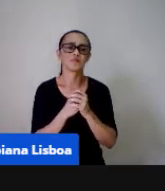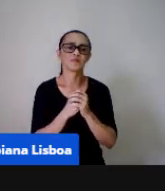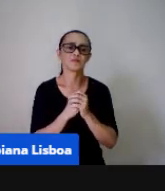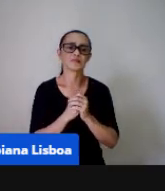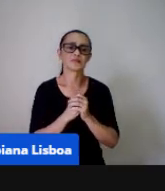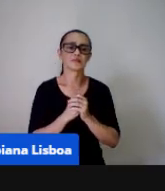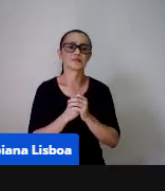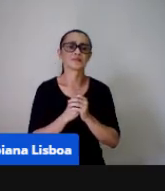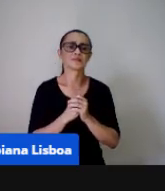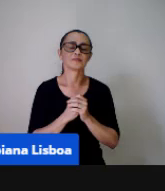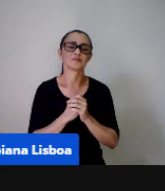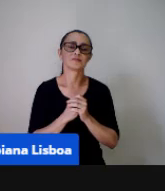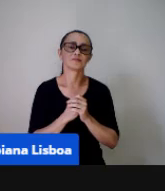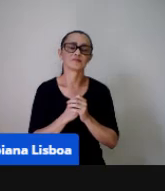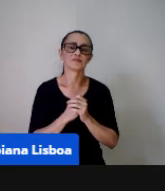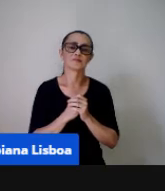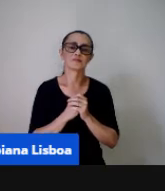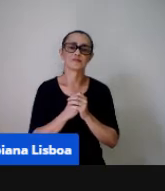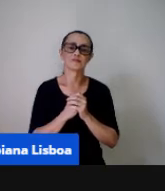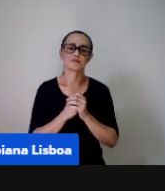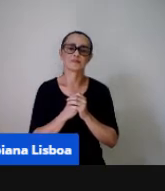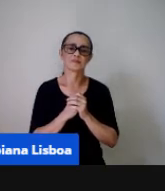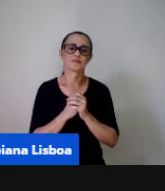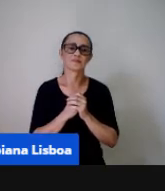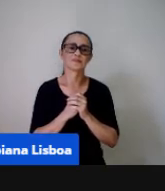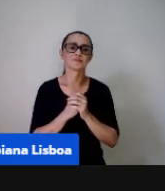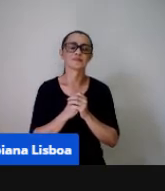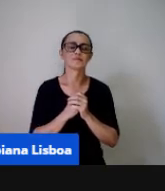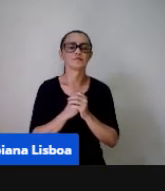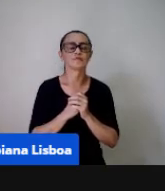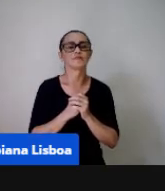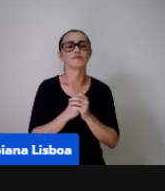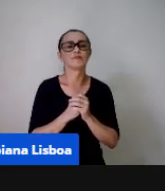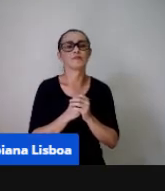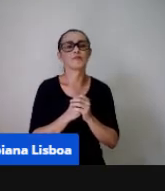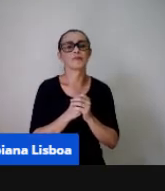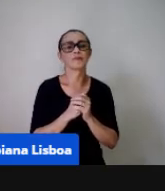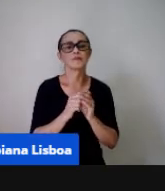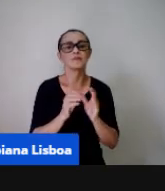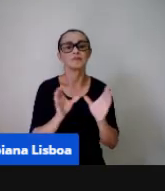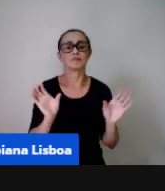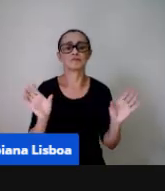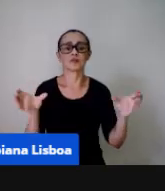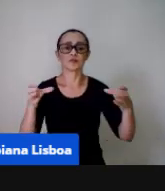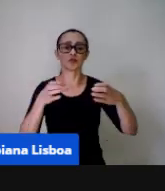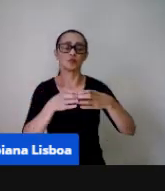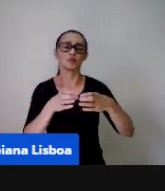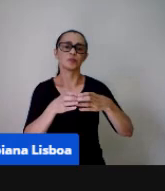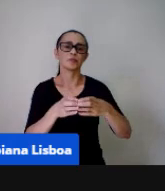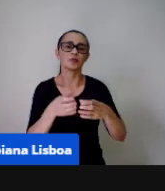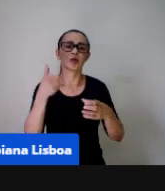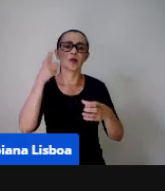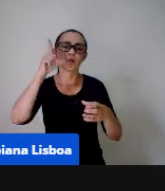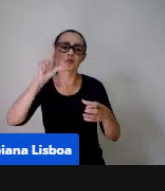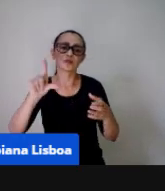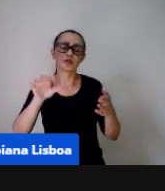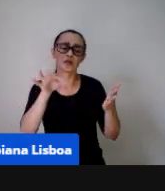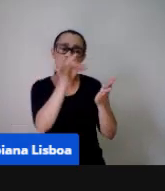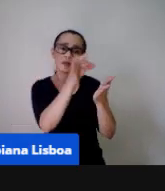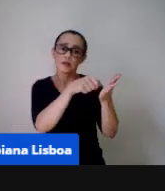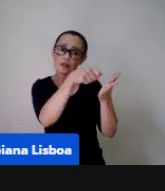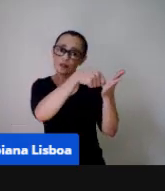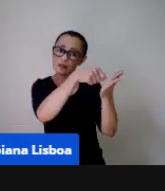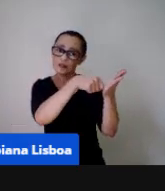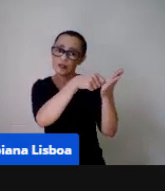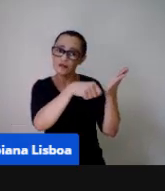pontuação percebemos que são crianças que nem todas da turma conseguem fazer a escrita gráfica do número